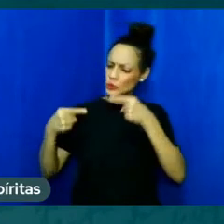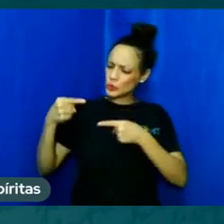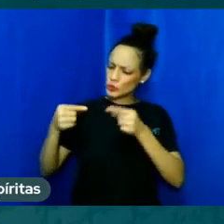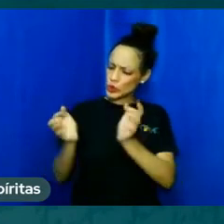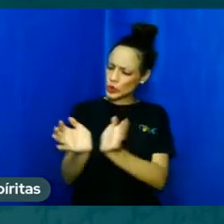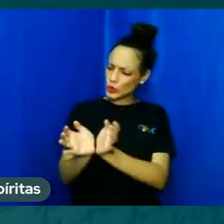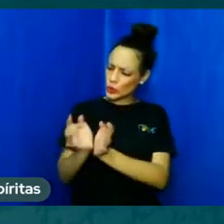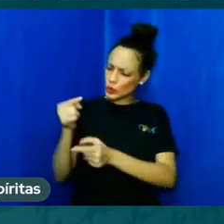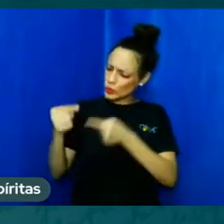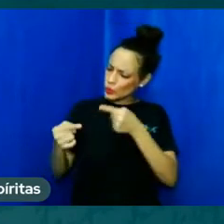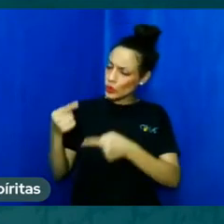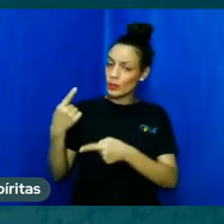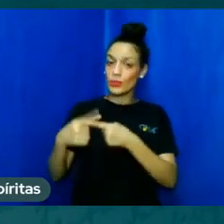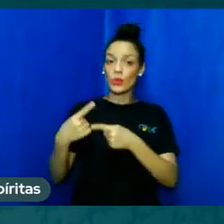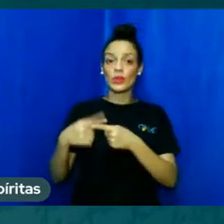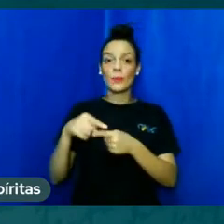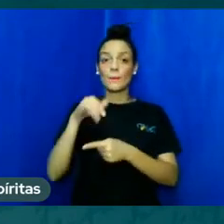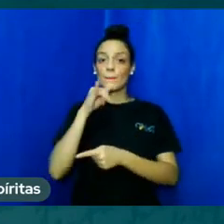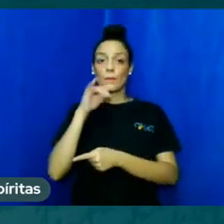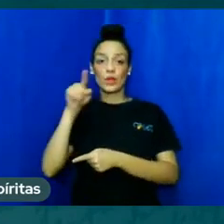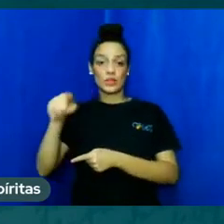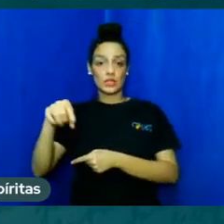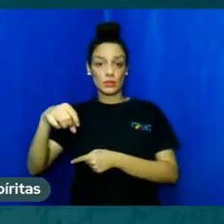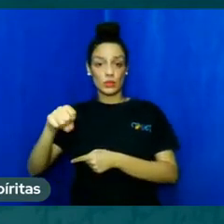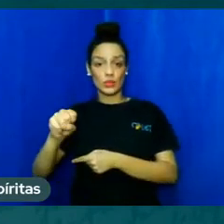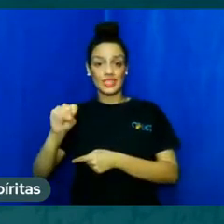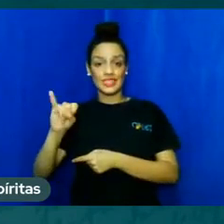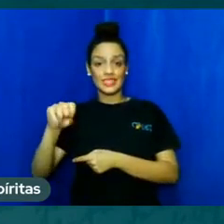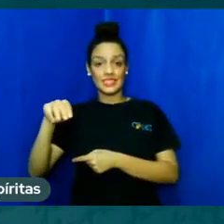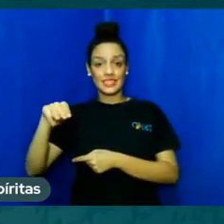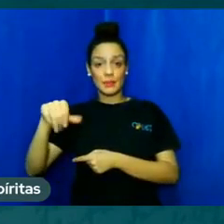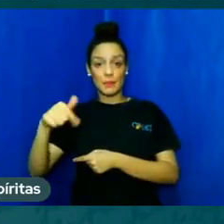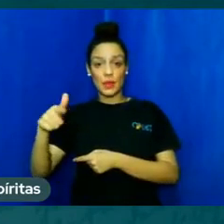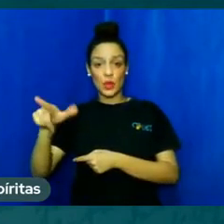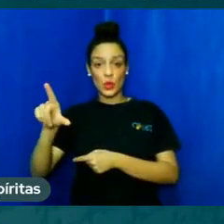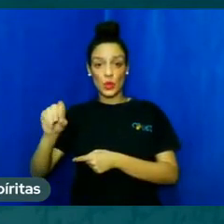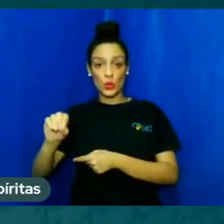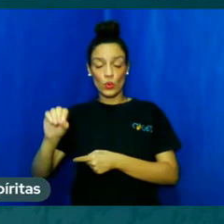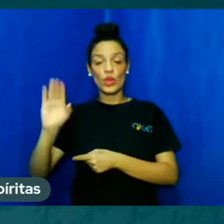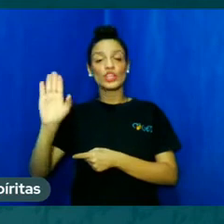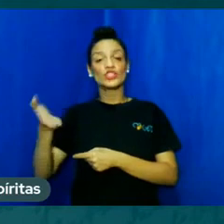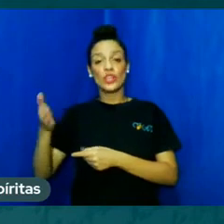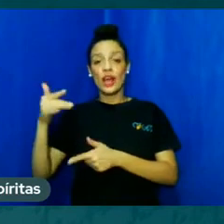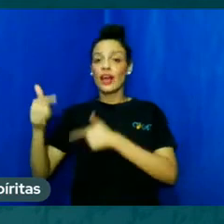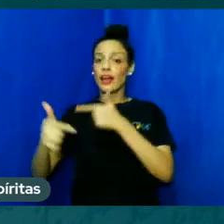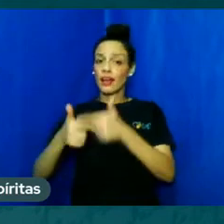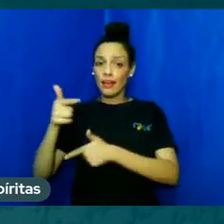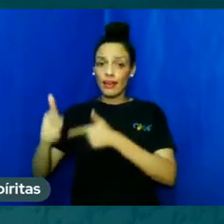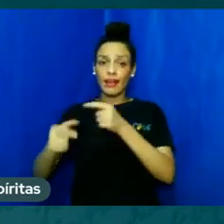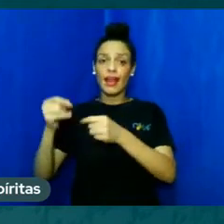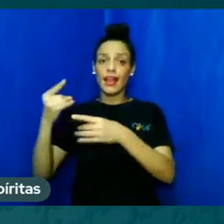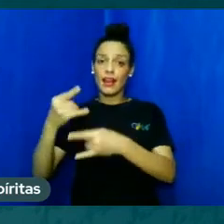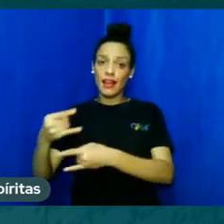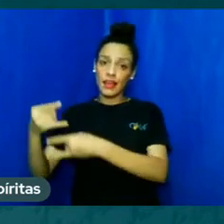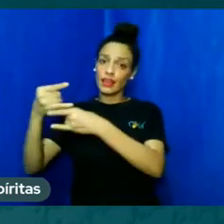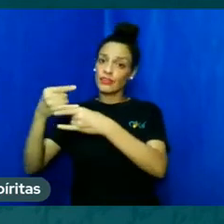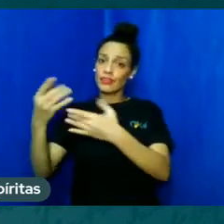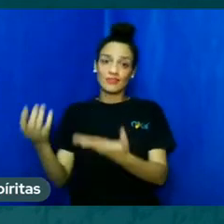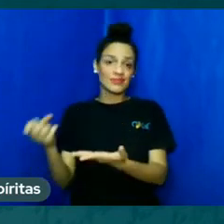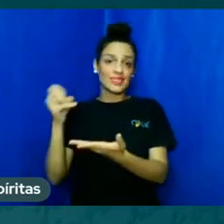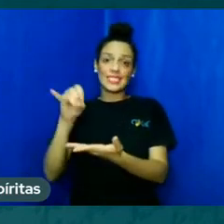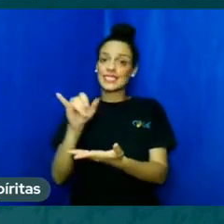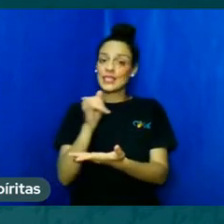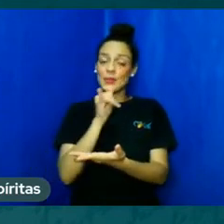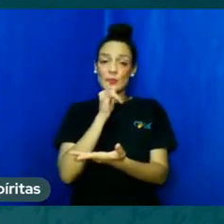compromissos. O próprio Simão mesmo, ele saiu de uma live e veio direto para cá. Então, se fosse às 8h, ele não poderia estar participando